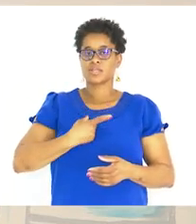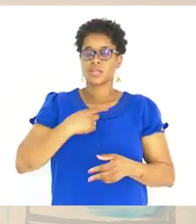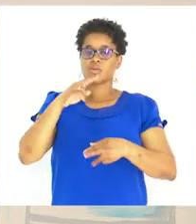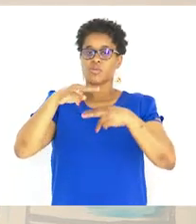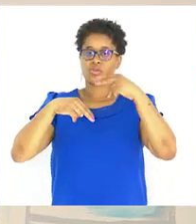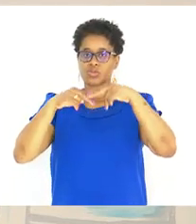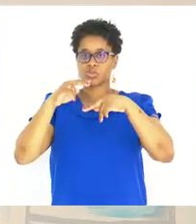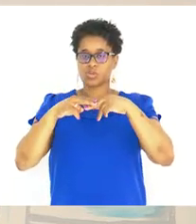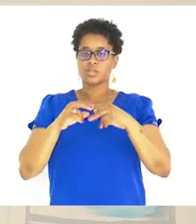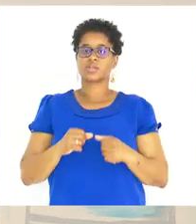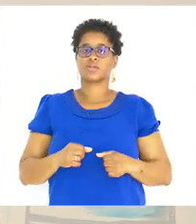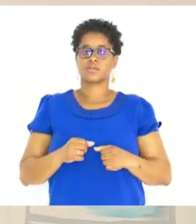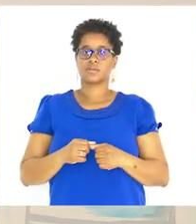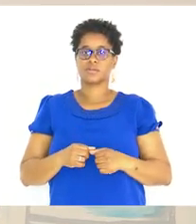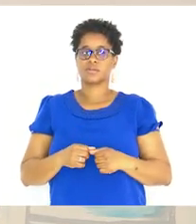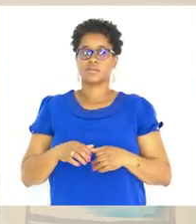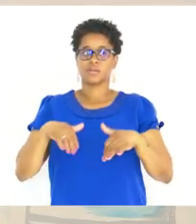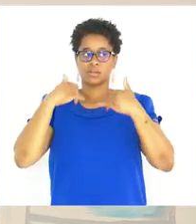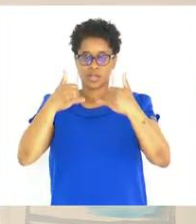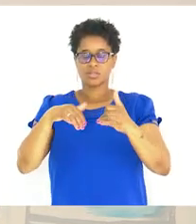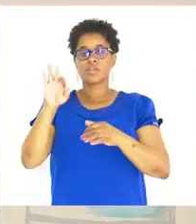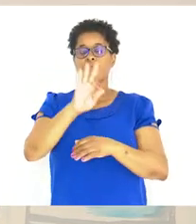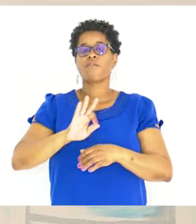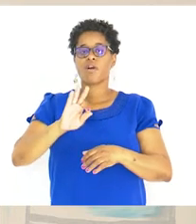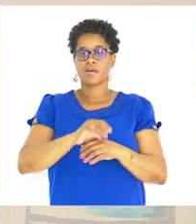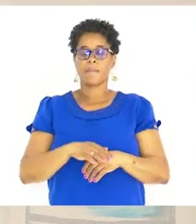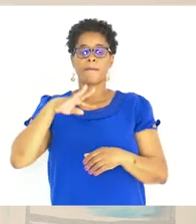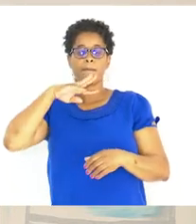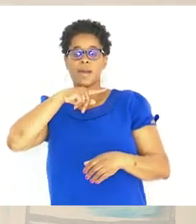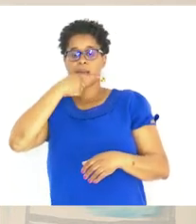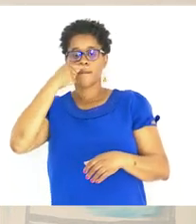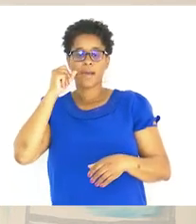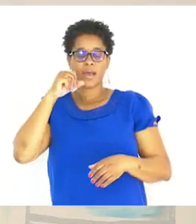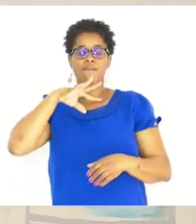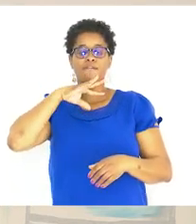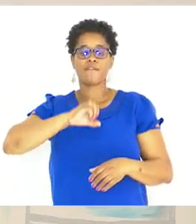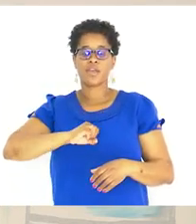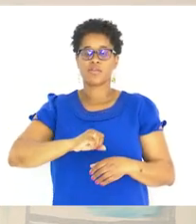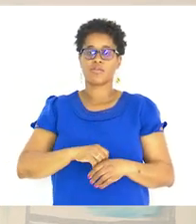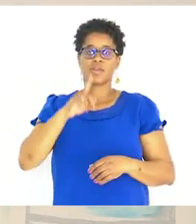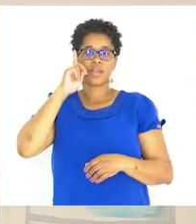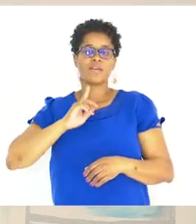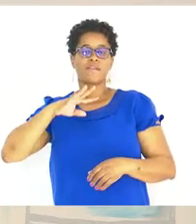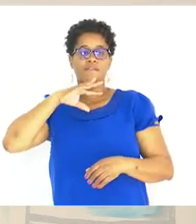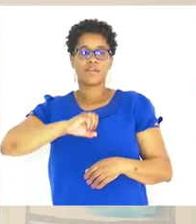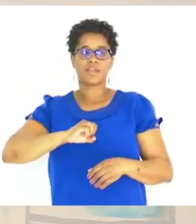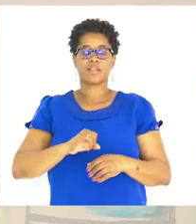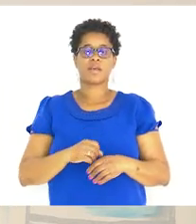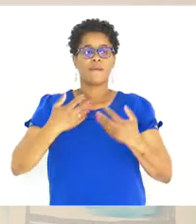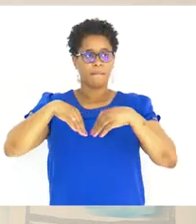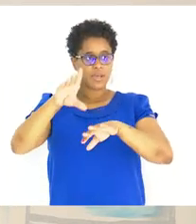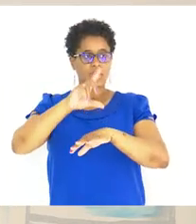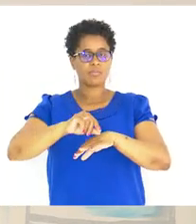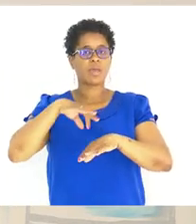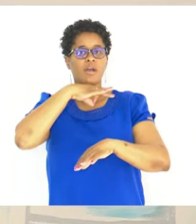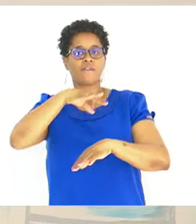Constituída Da seguinte forma Mãe Pai Filho Filha Mas